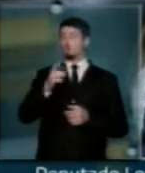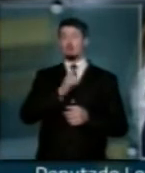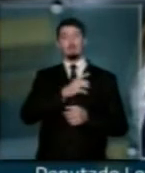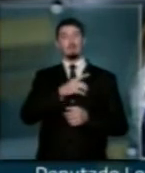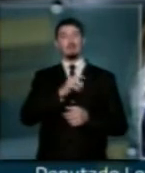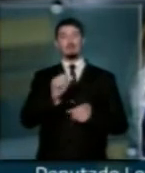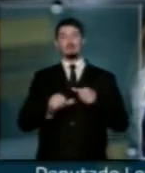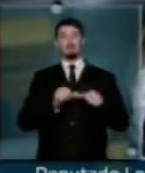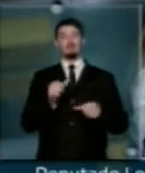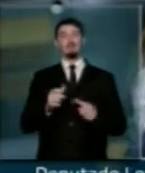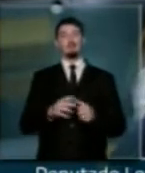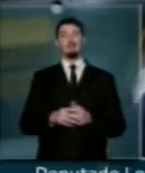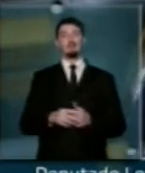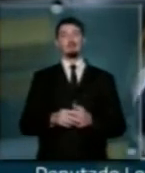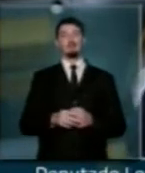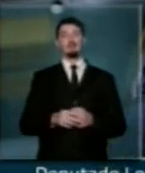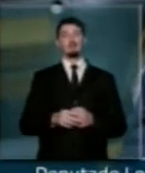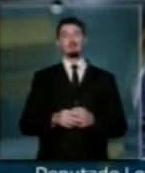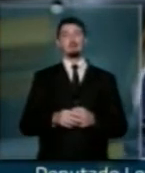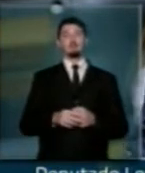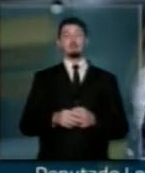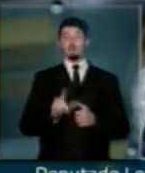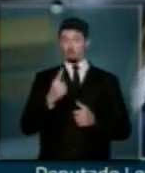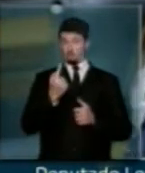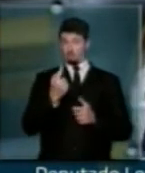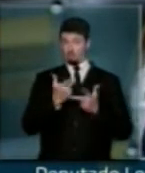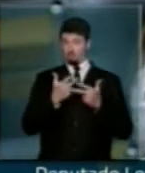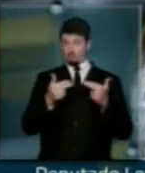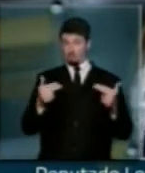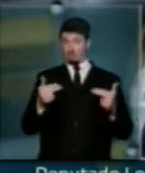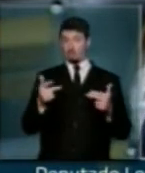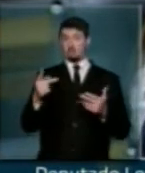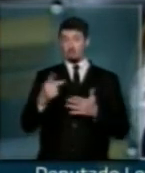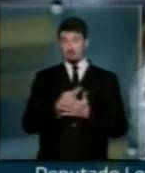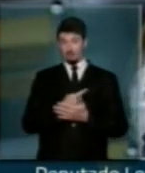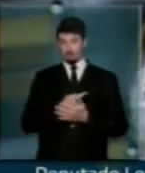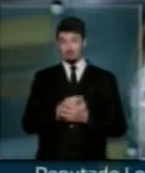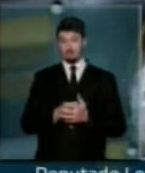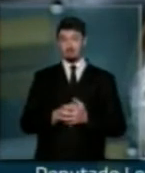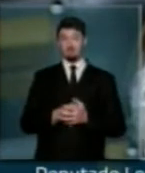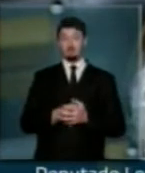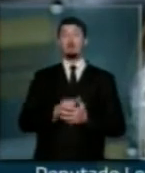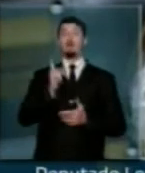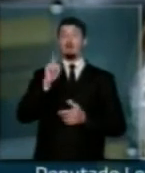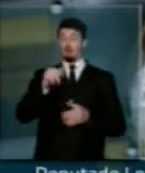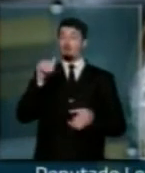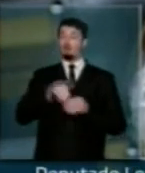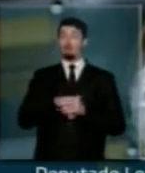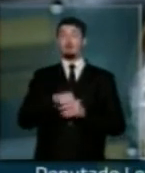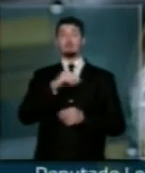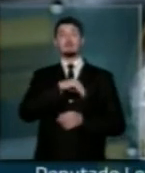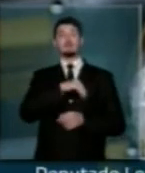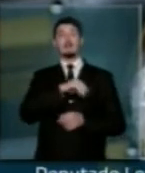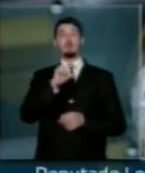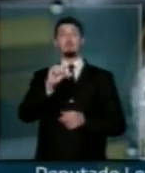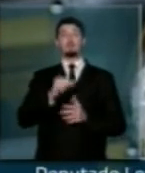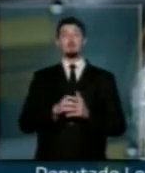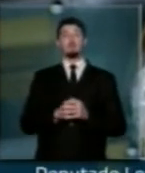das reformas. E um dos sinais ocorridos foi a votação do salário mínimo.